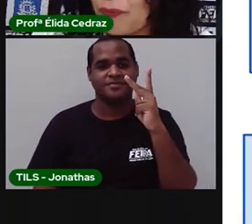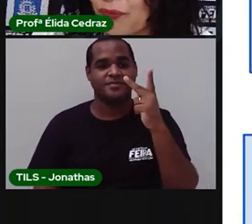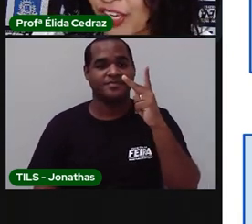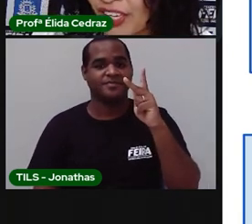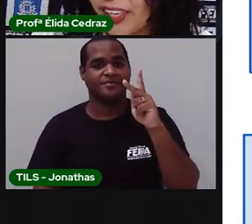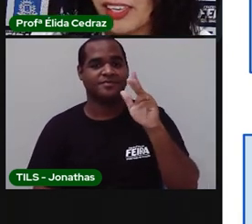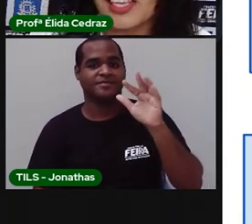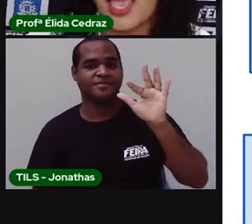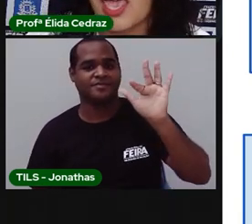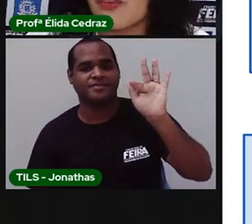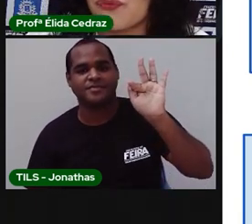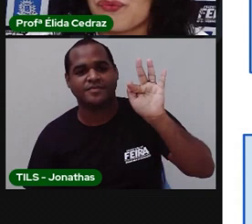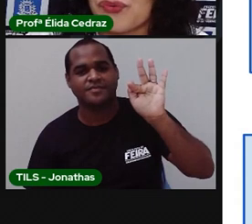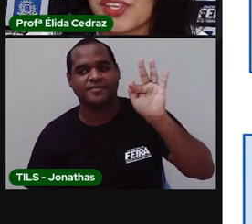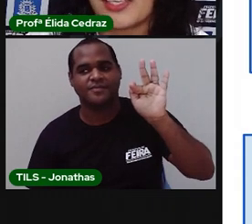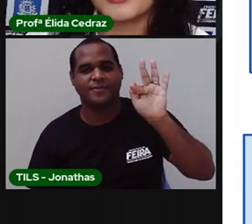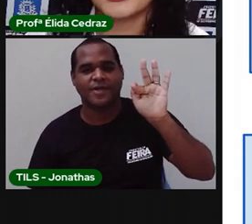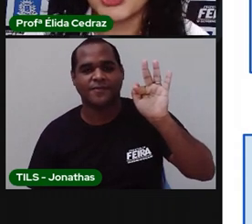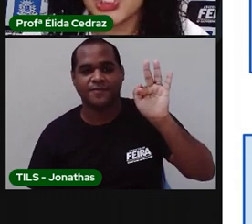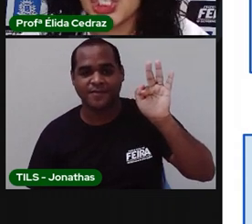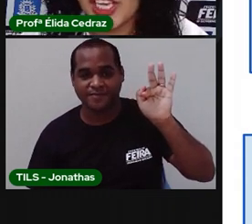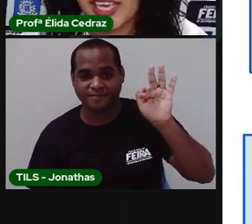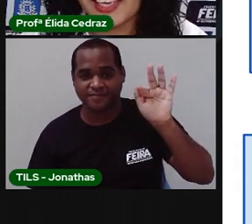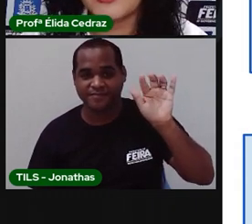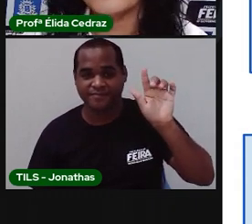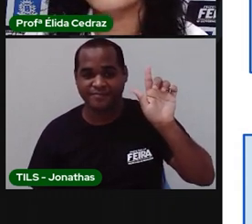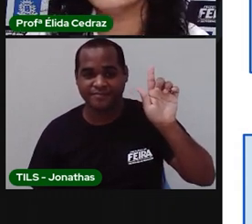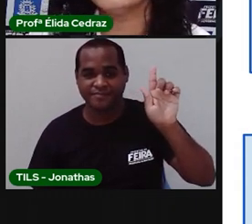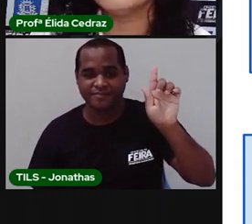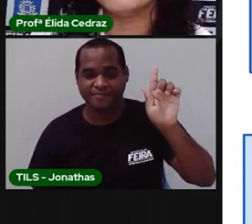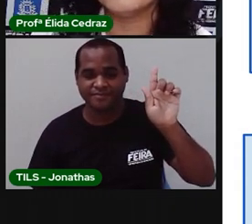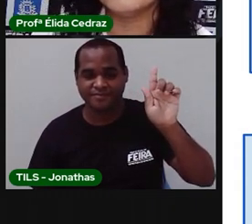F. F. G.